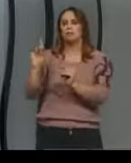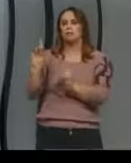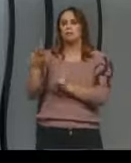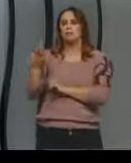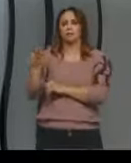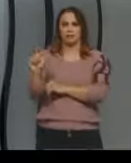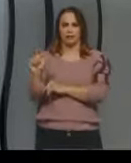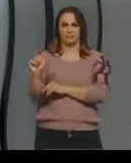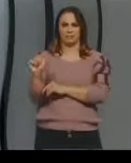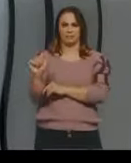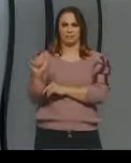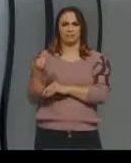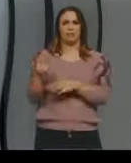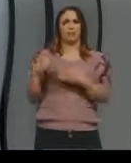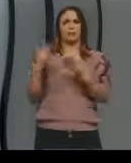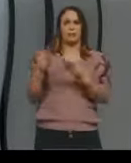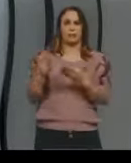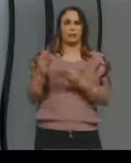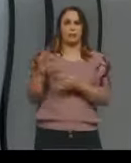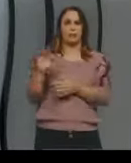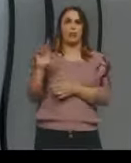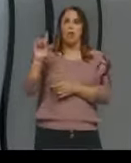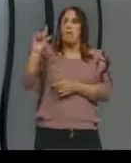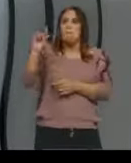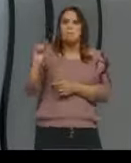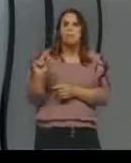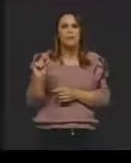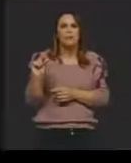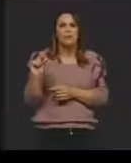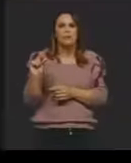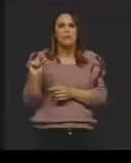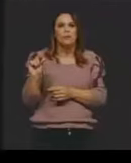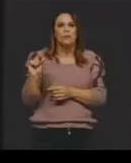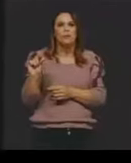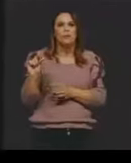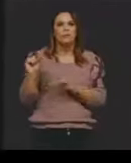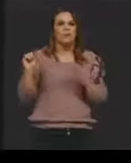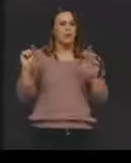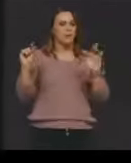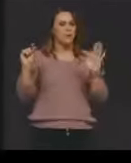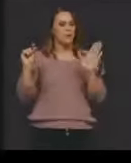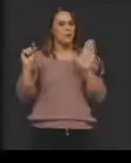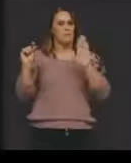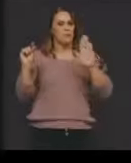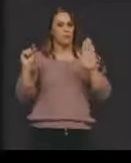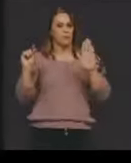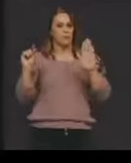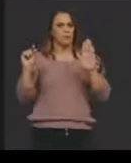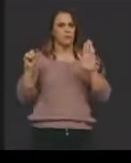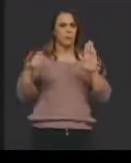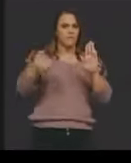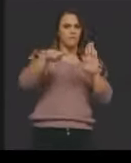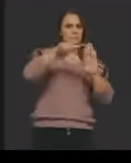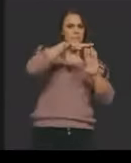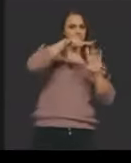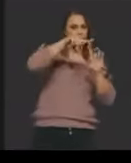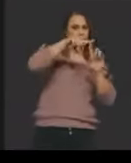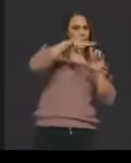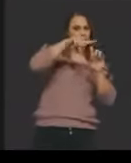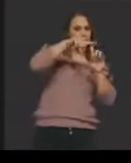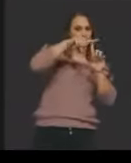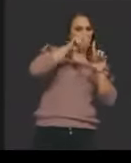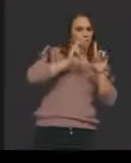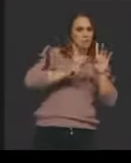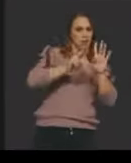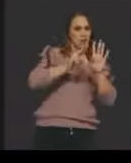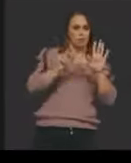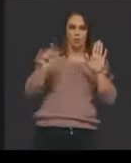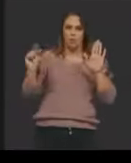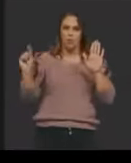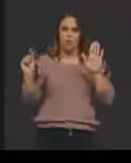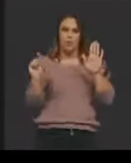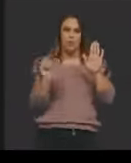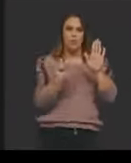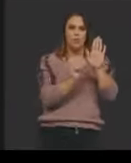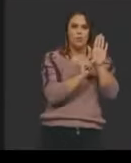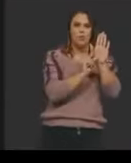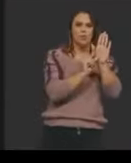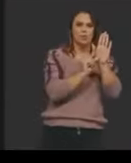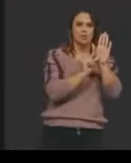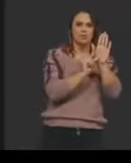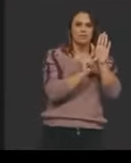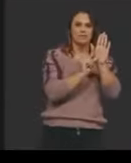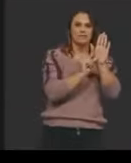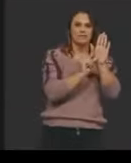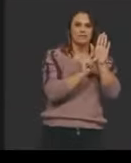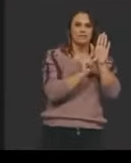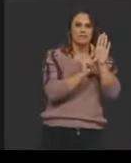ficando aqui numa posição mais baixa na minha placa em relação aos fragmentos maiores. ok?